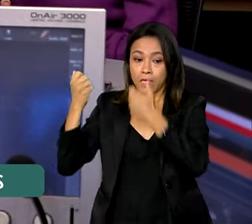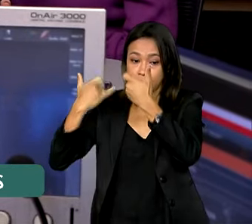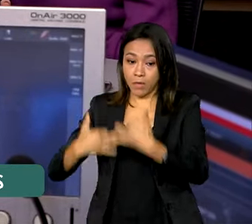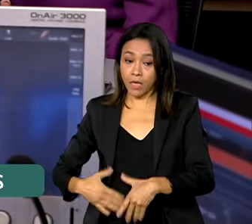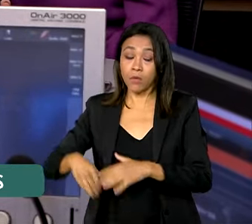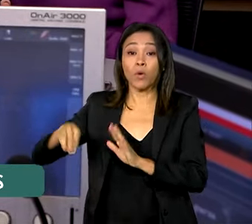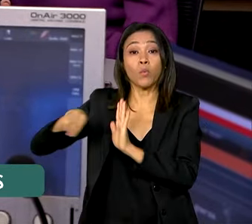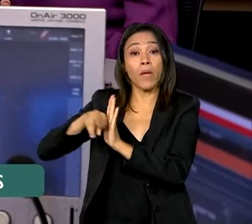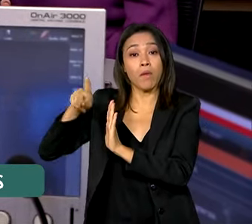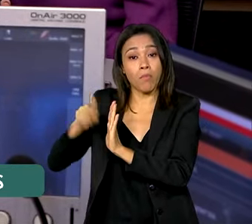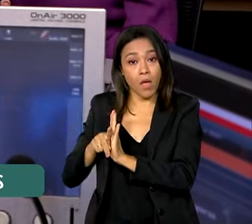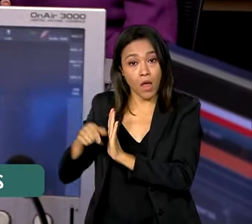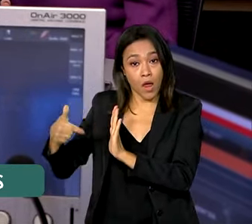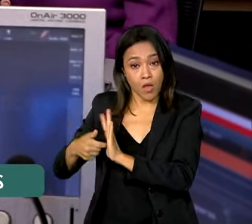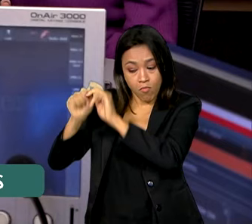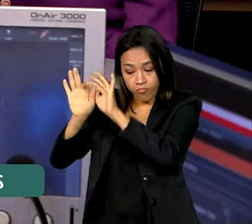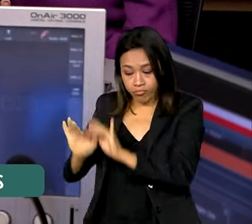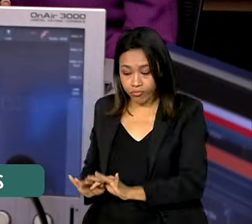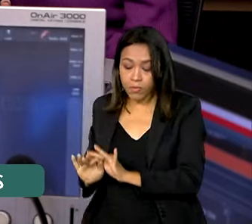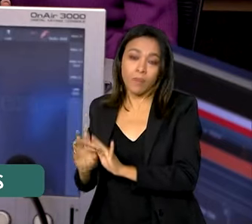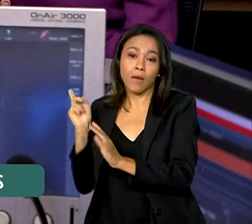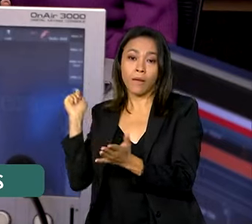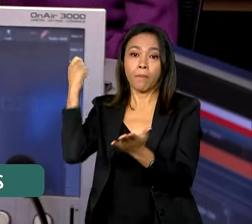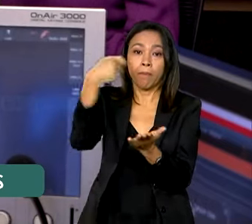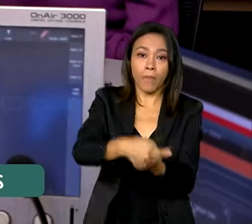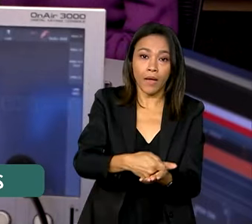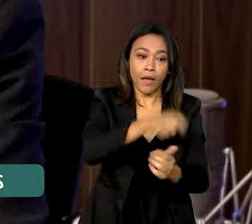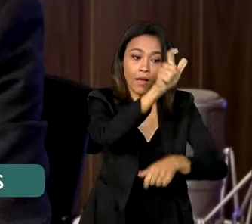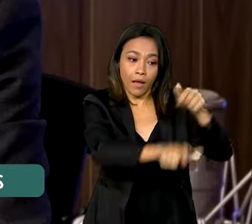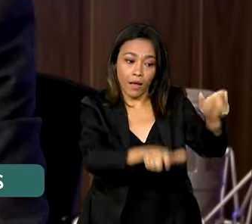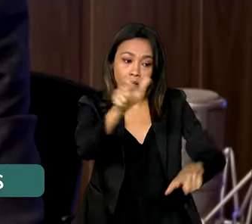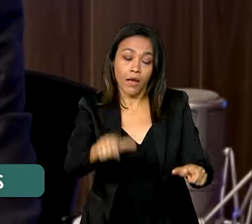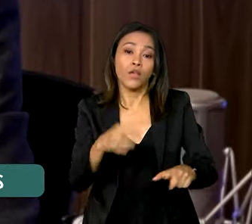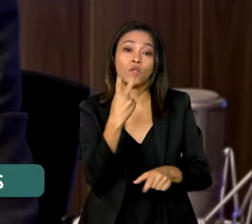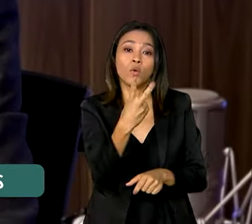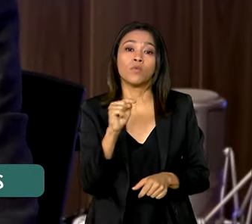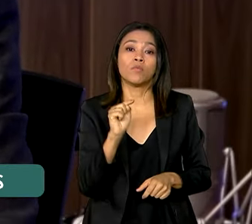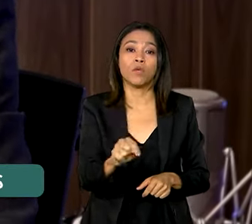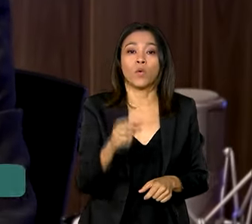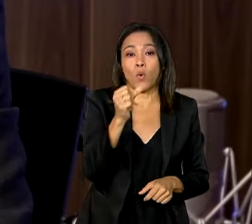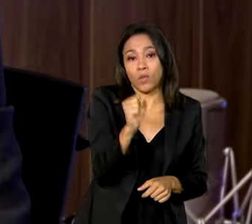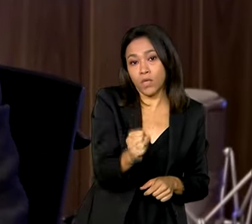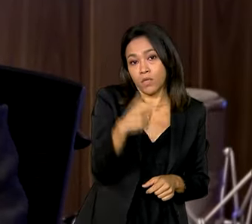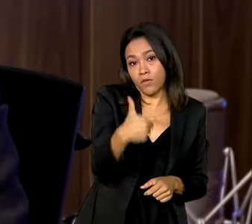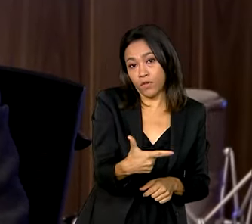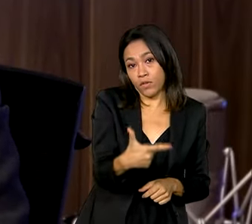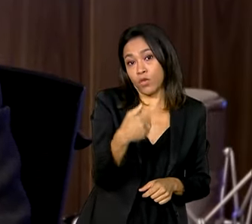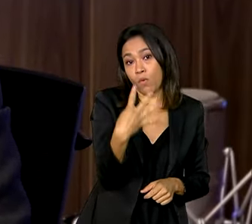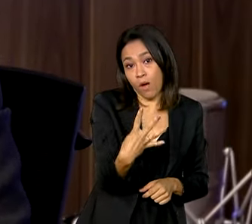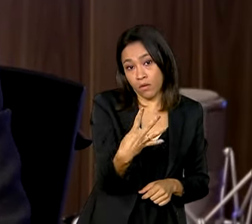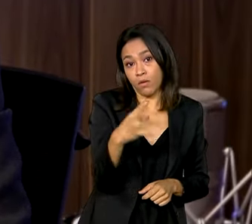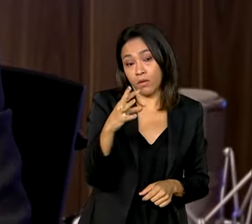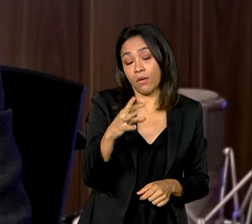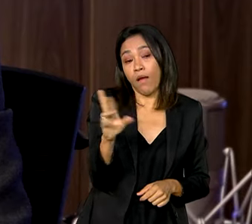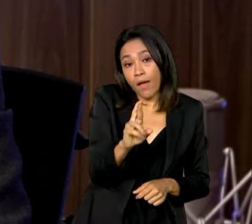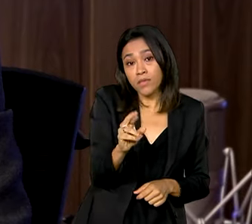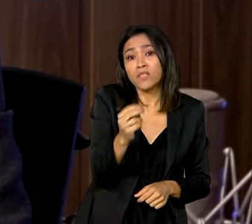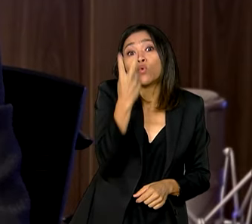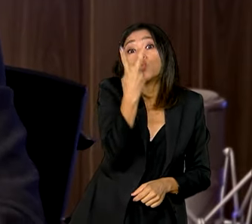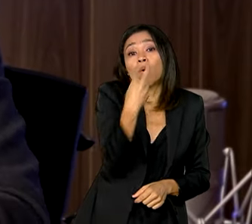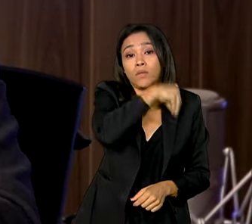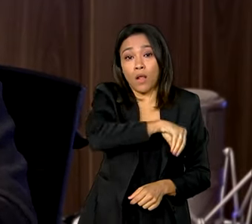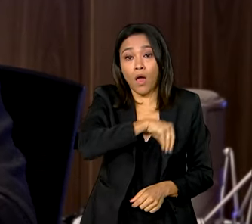para pagar os pescadores R$ 2.824,00, que são dois salários mínimos, por